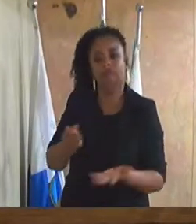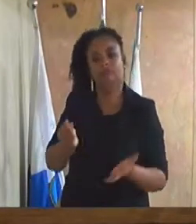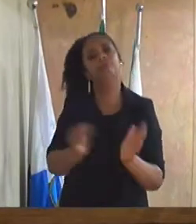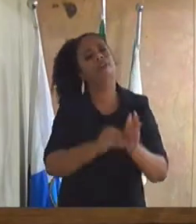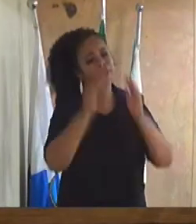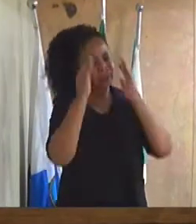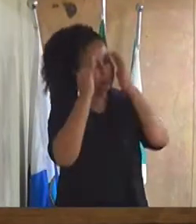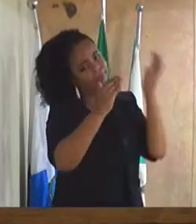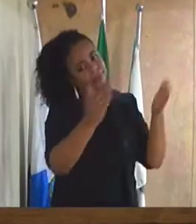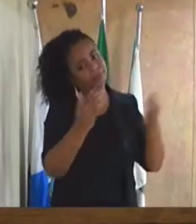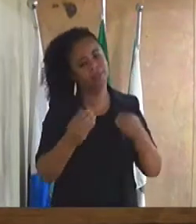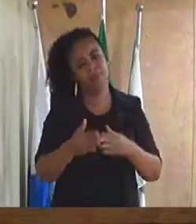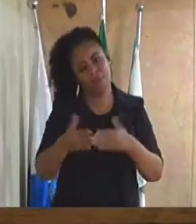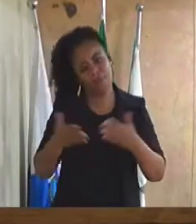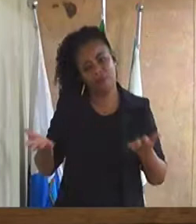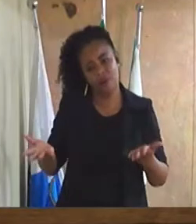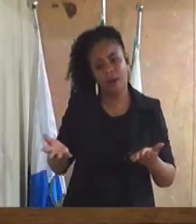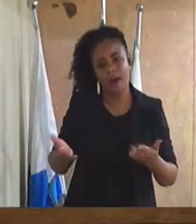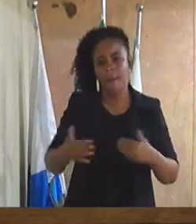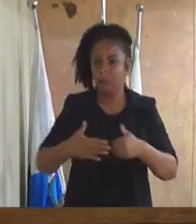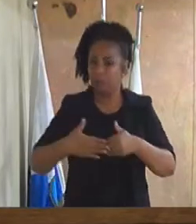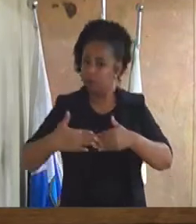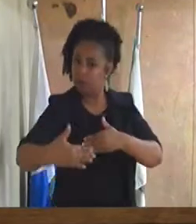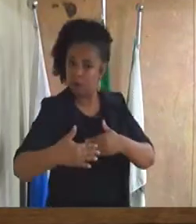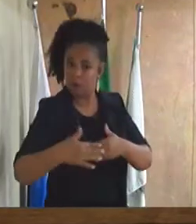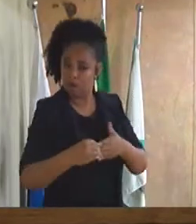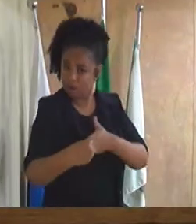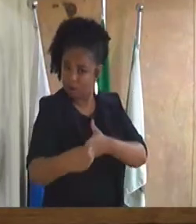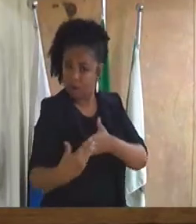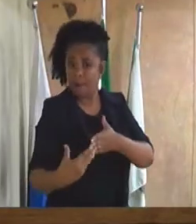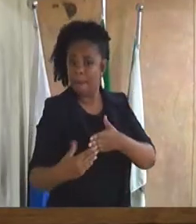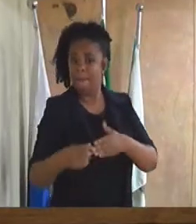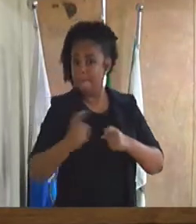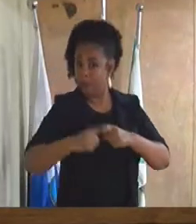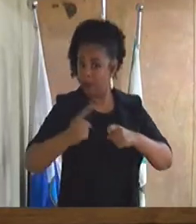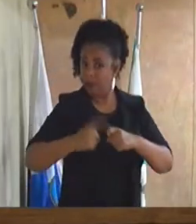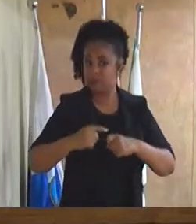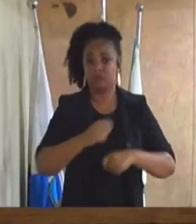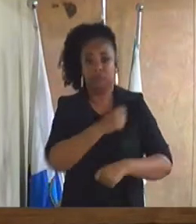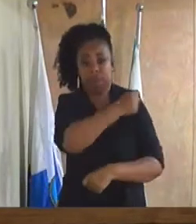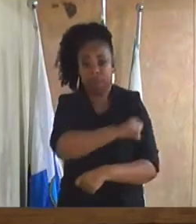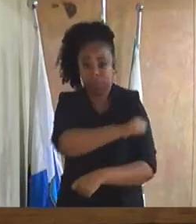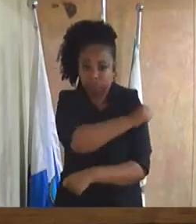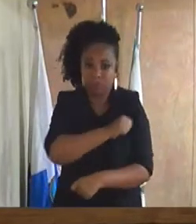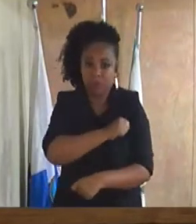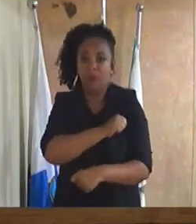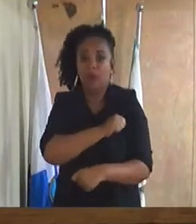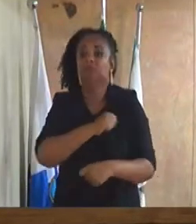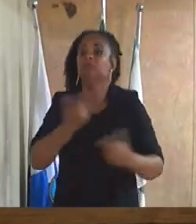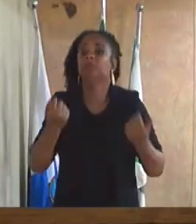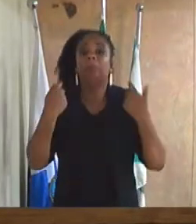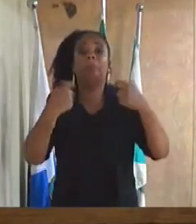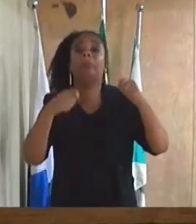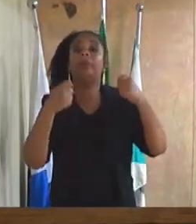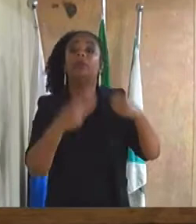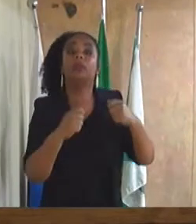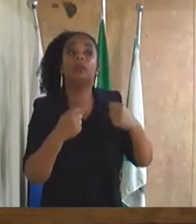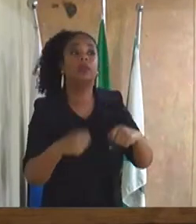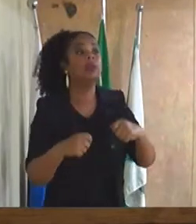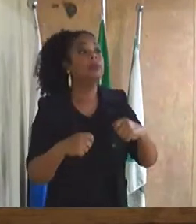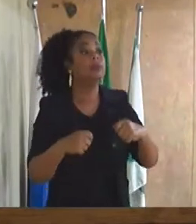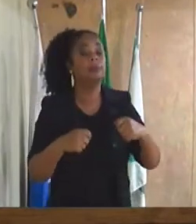A pessoa... Quem está na linha de frente um médico, um enfermeiro, ele tem que ser, além de